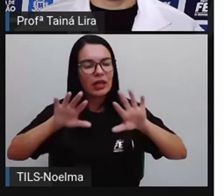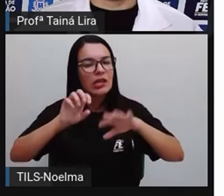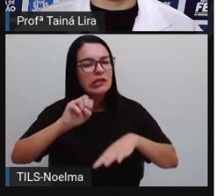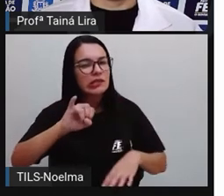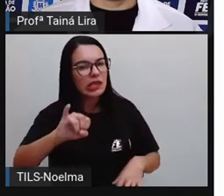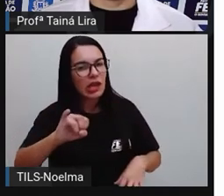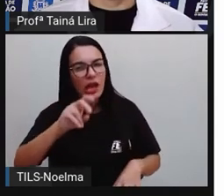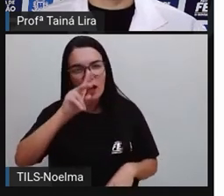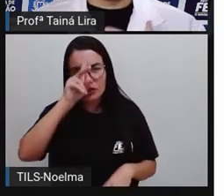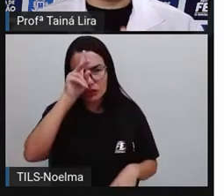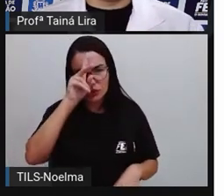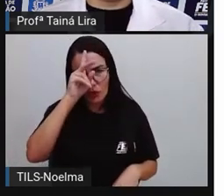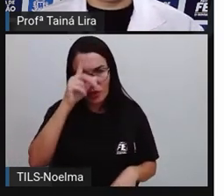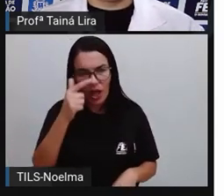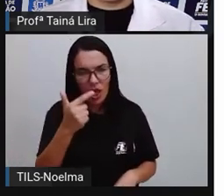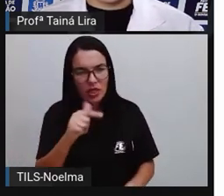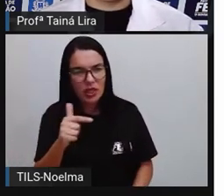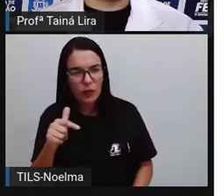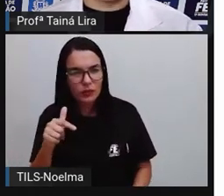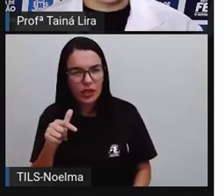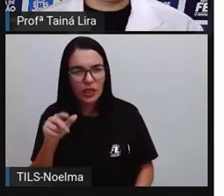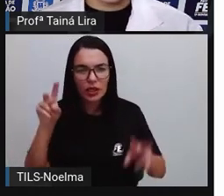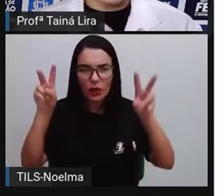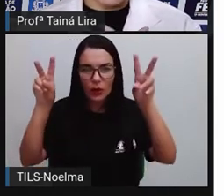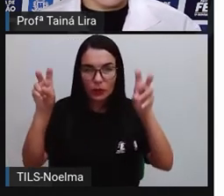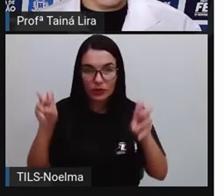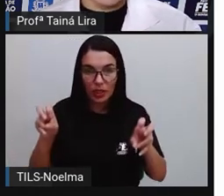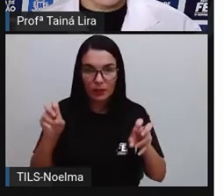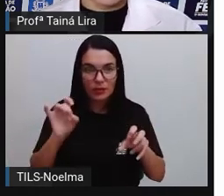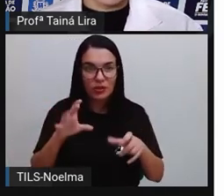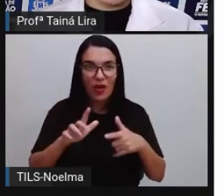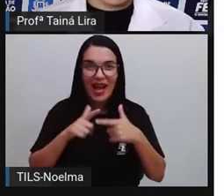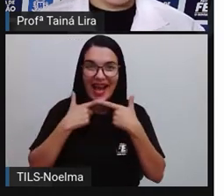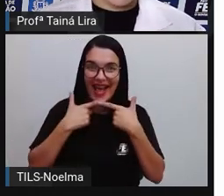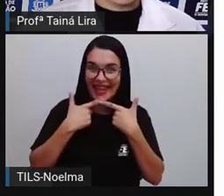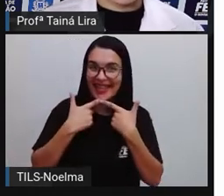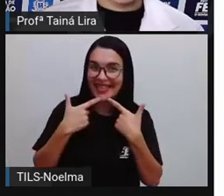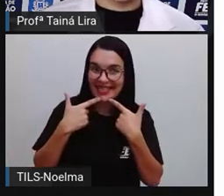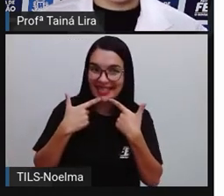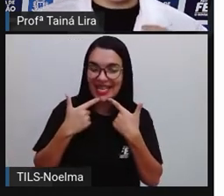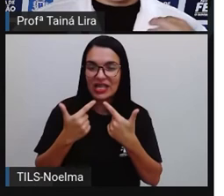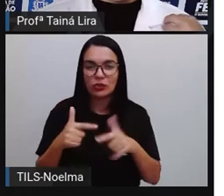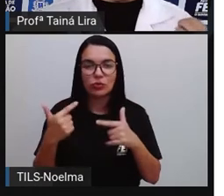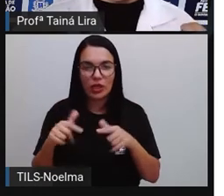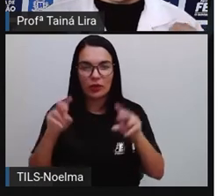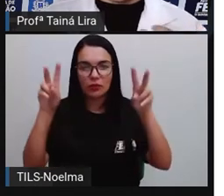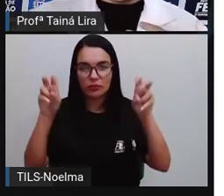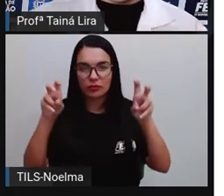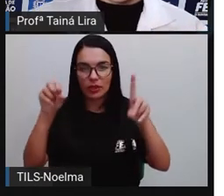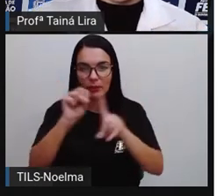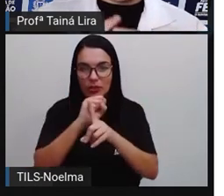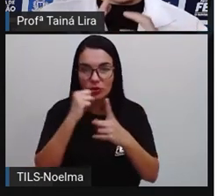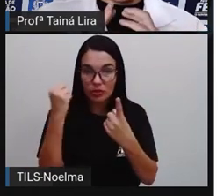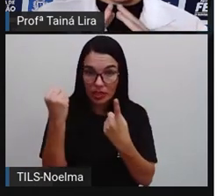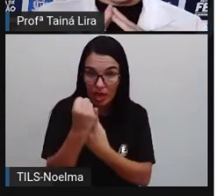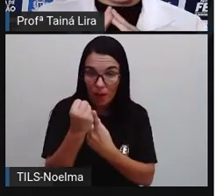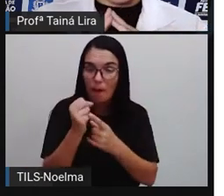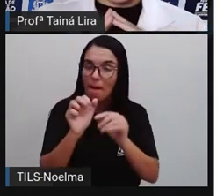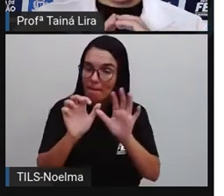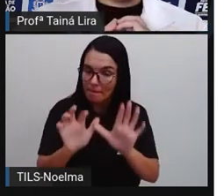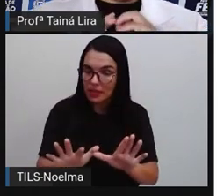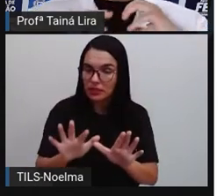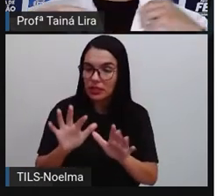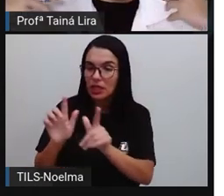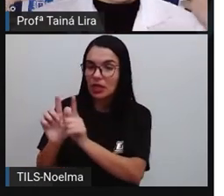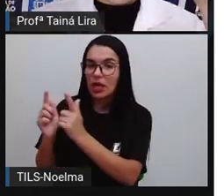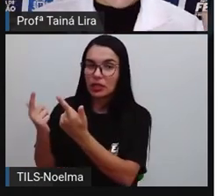só uma temática mais de humor, não tem uma temática social, mas a Turma da Mônica, ela traz aí essa